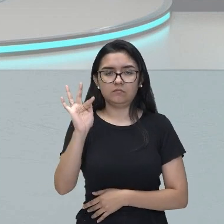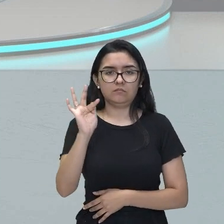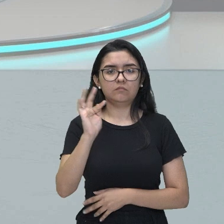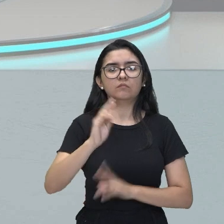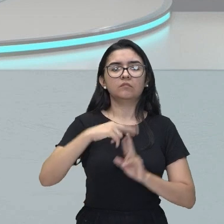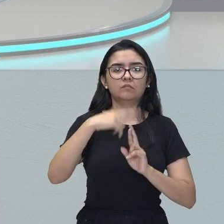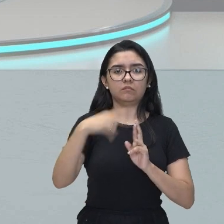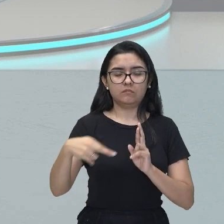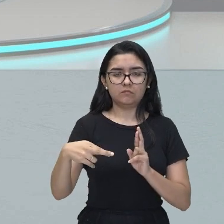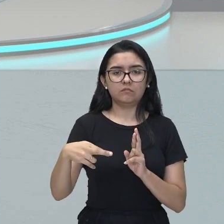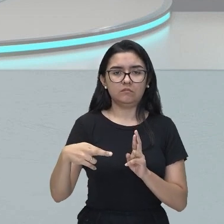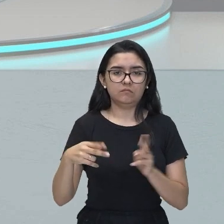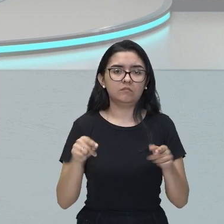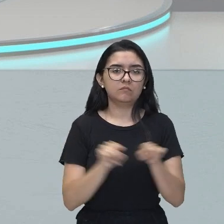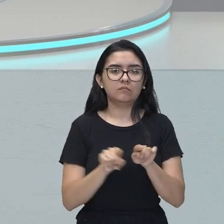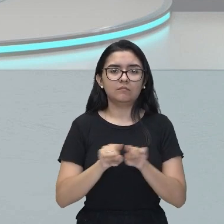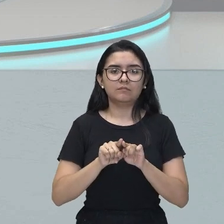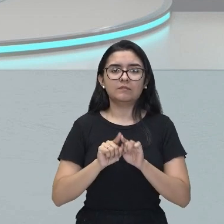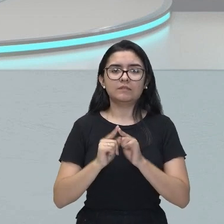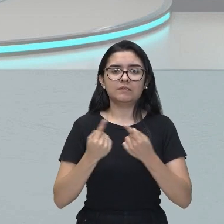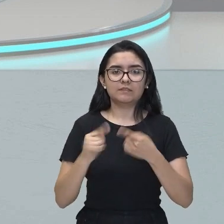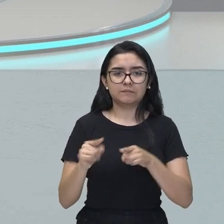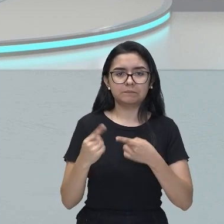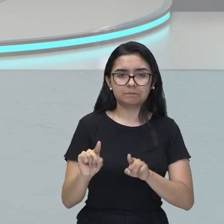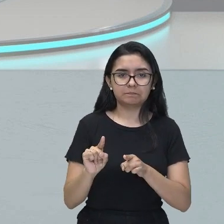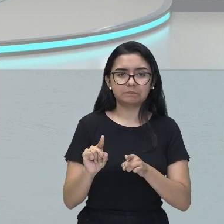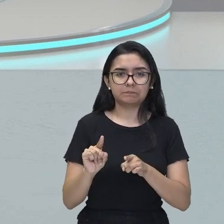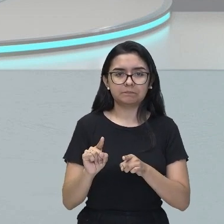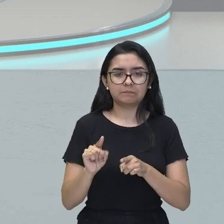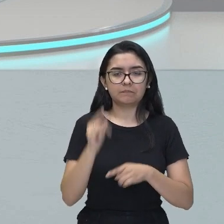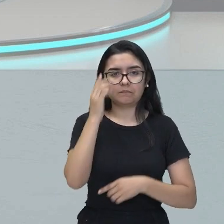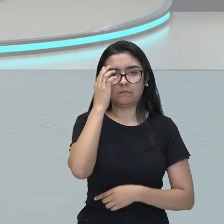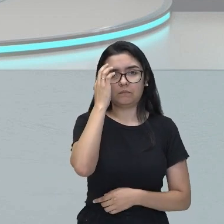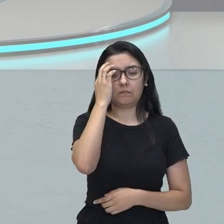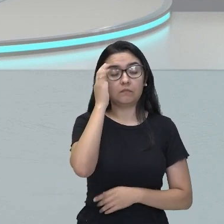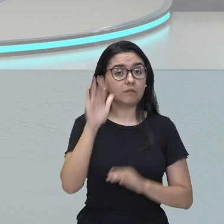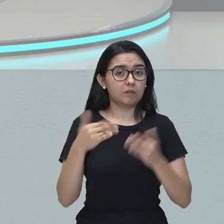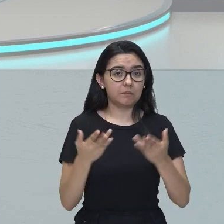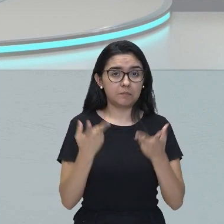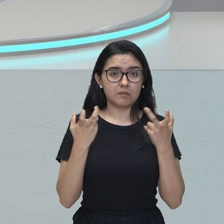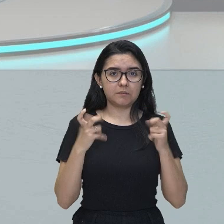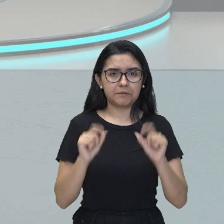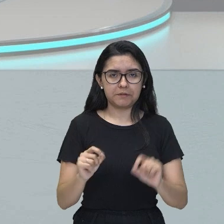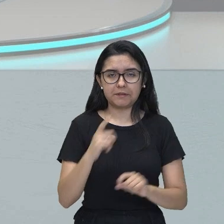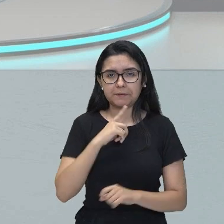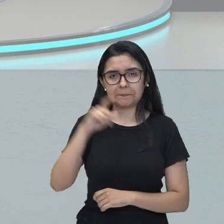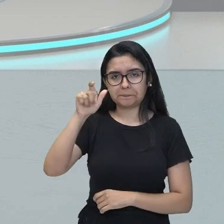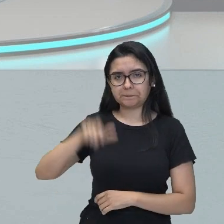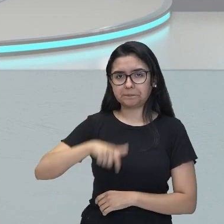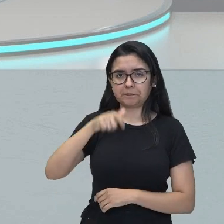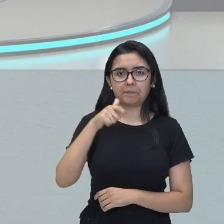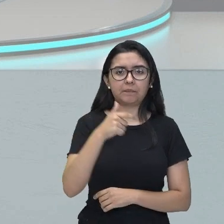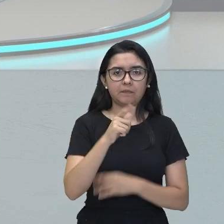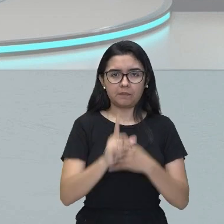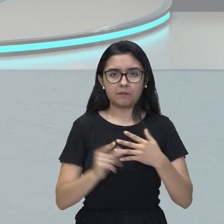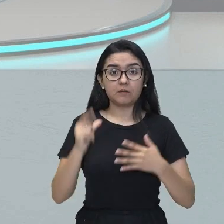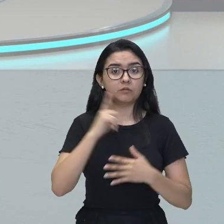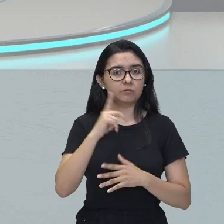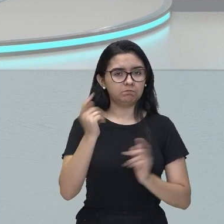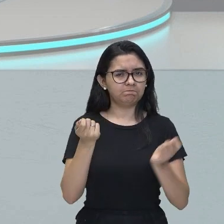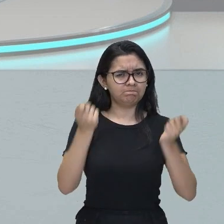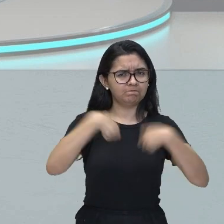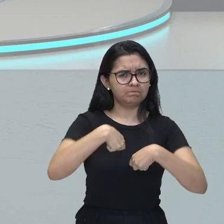religiosa e satírica. Então, nós vemos aí que ele tinha uma capacidade